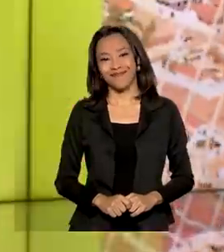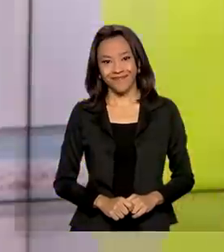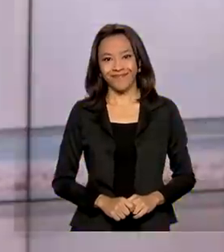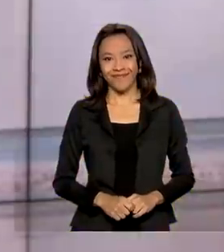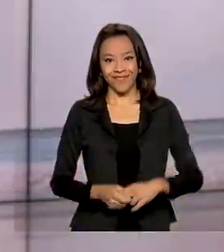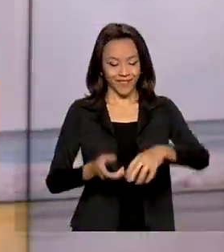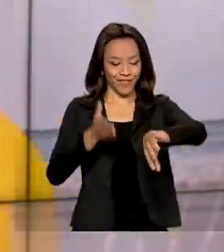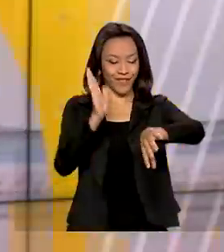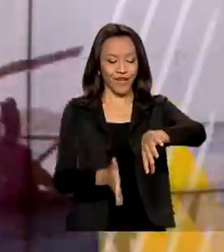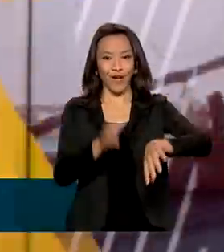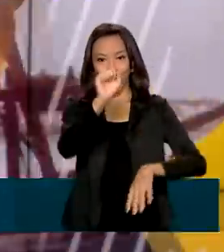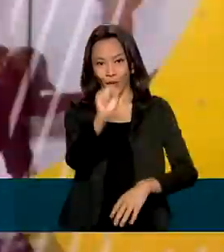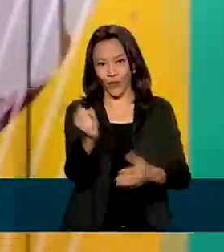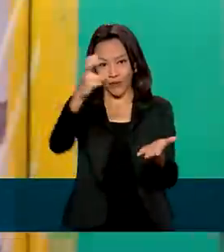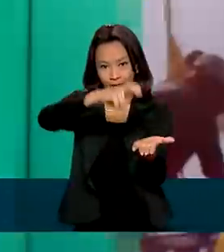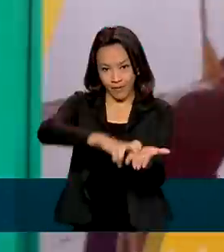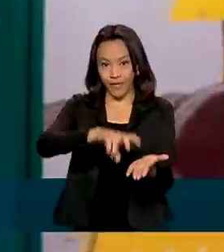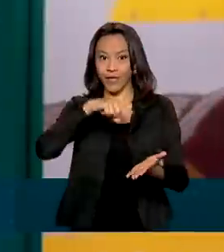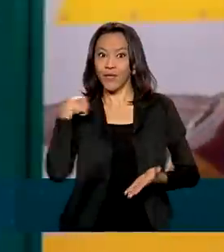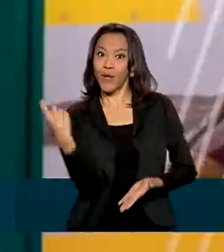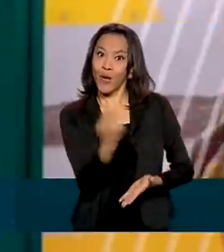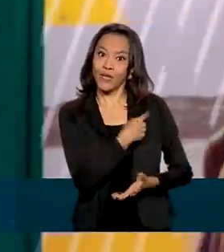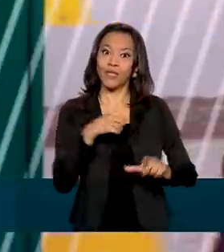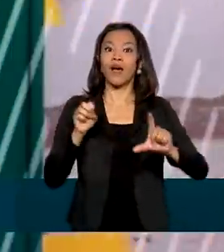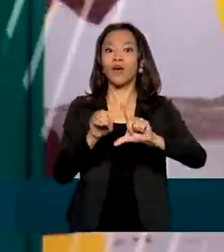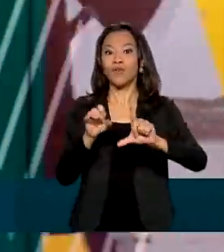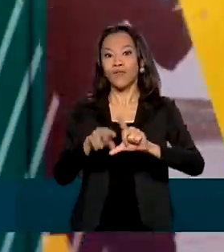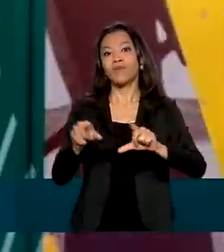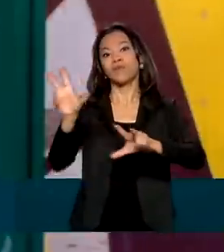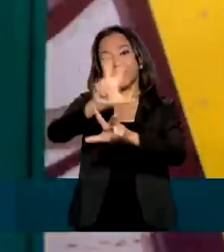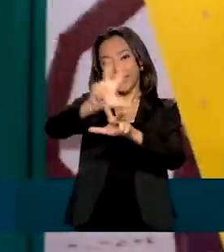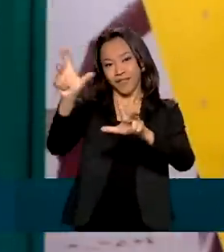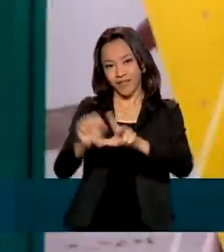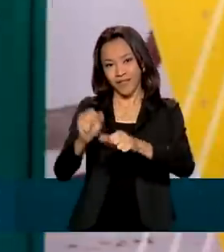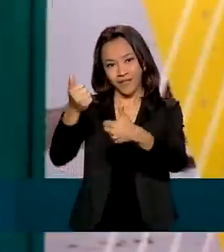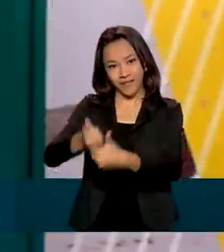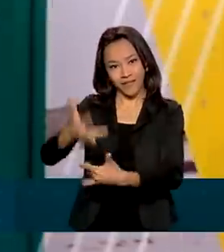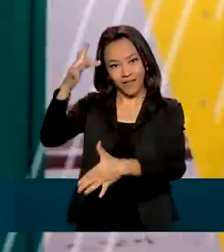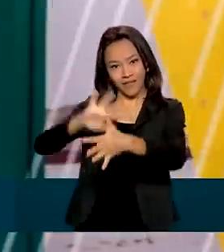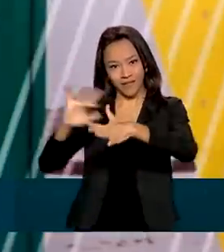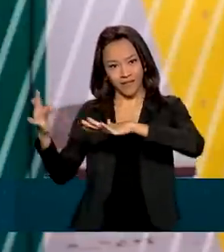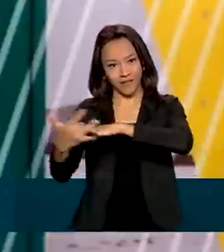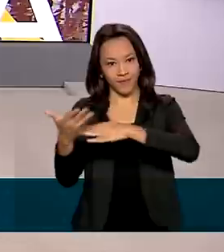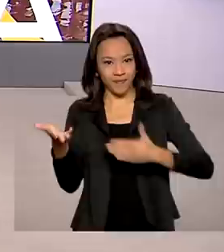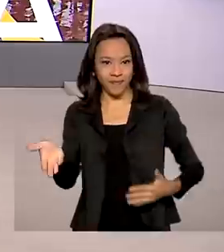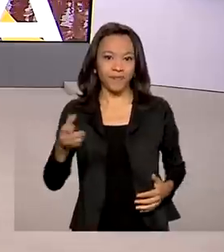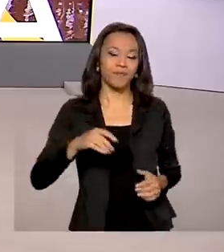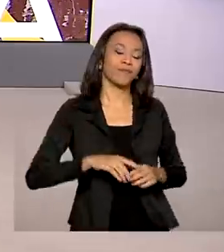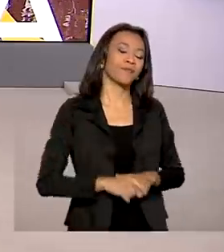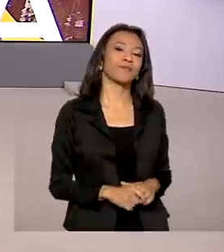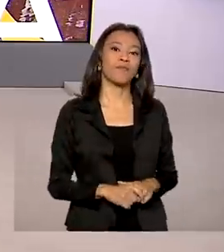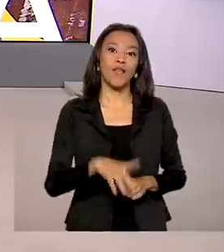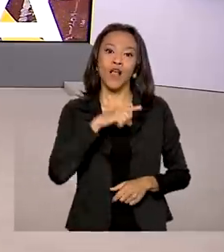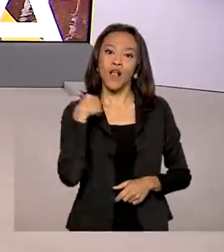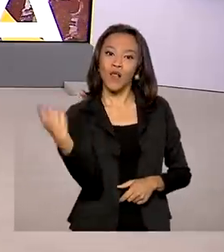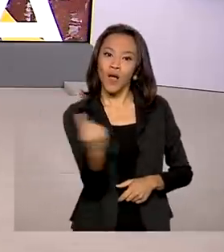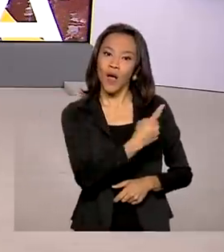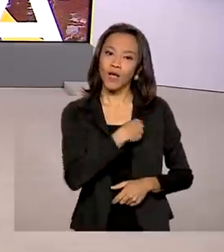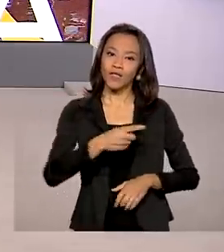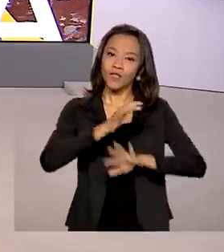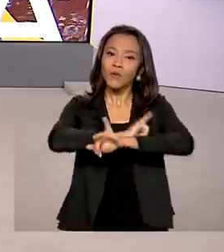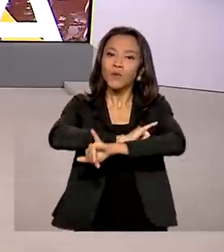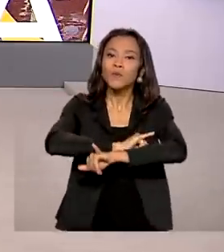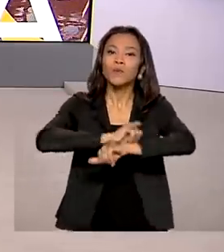Oito horas da manhã, nós estamos ao vivo também pelas redes sociais da TV Brasil. A gente abre essa